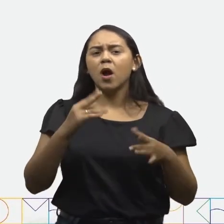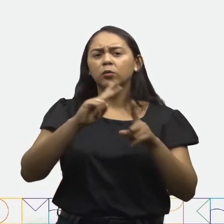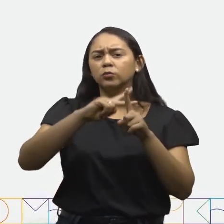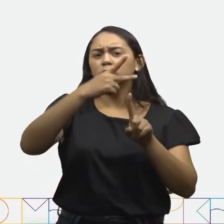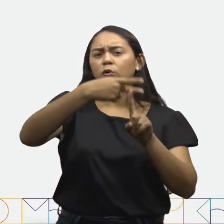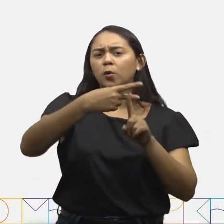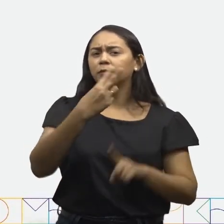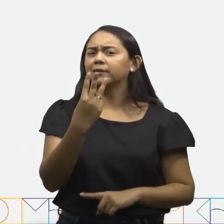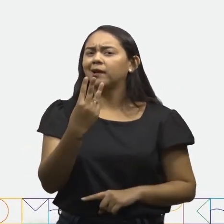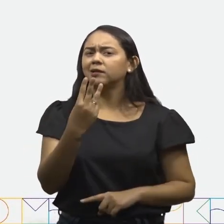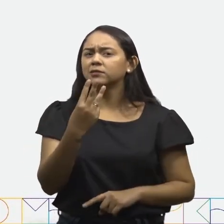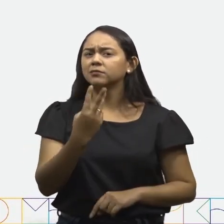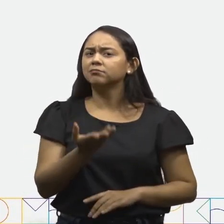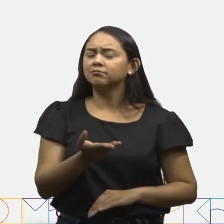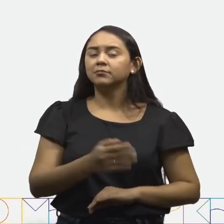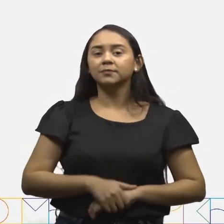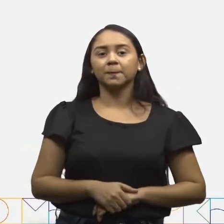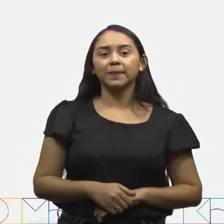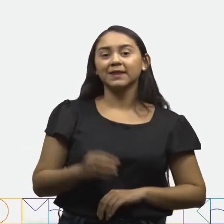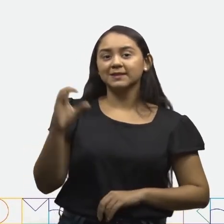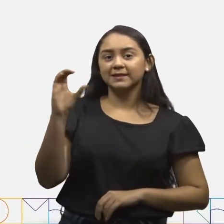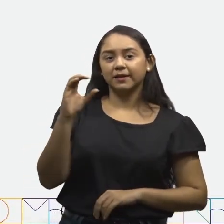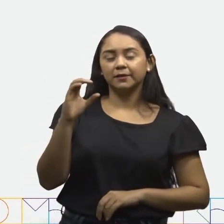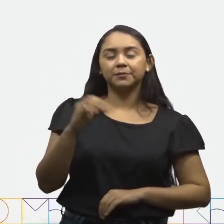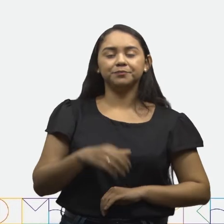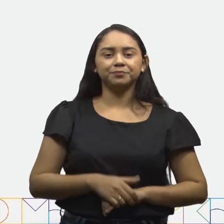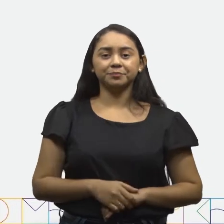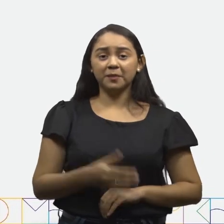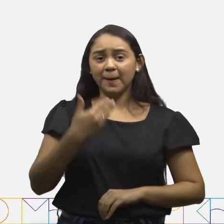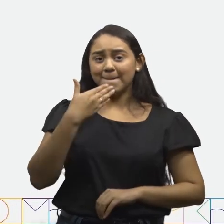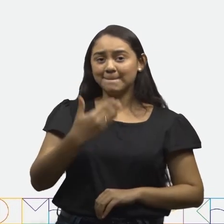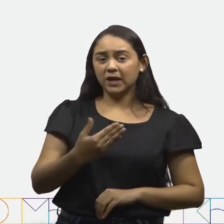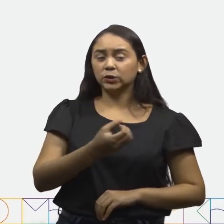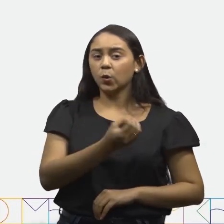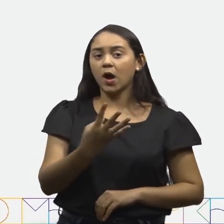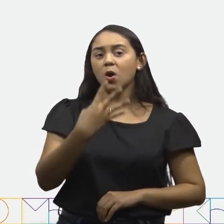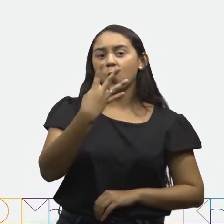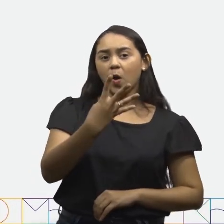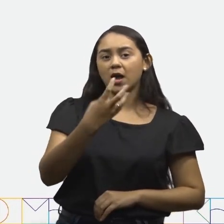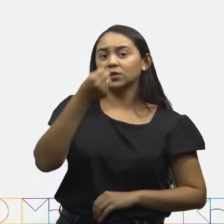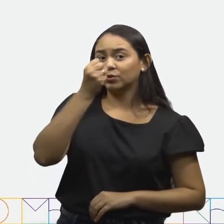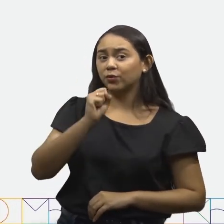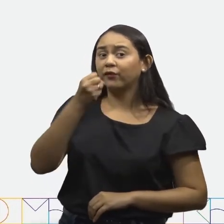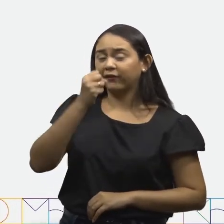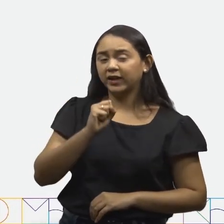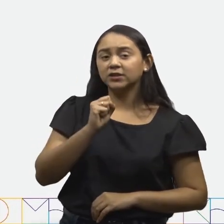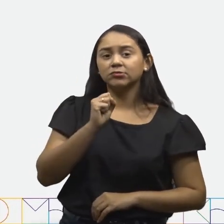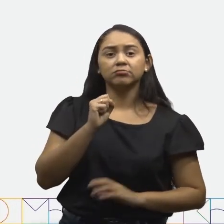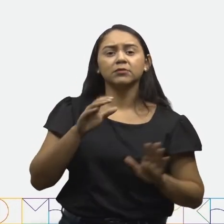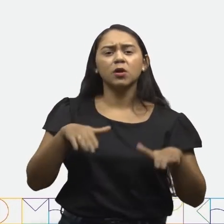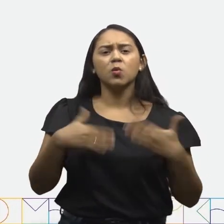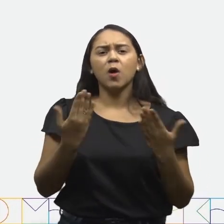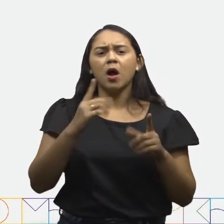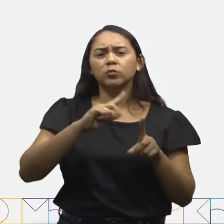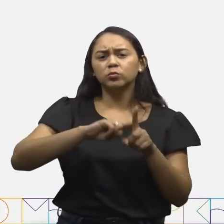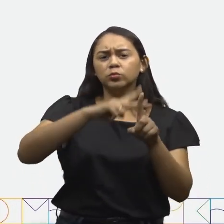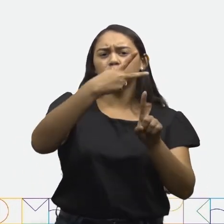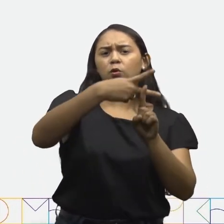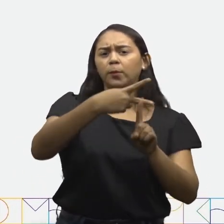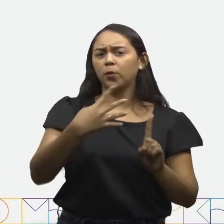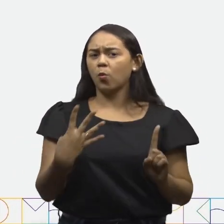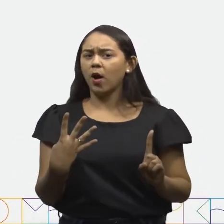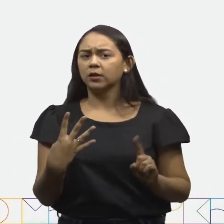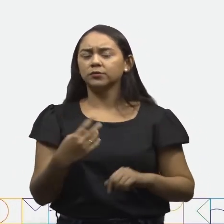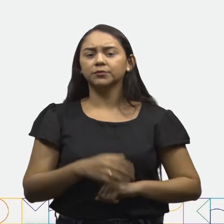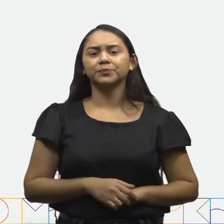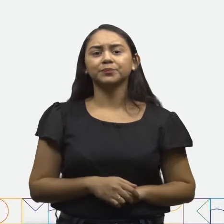Qual é o dobro de 3? Letra C, pede 4 sorvetes. Então, qual é o